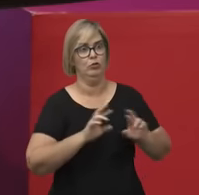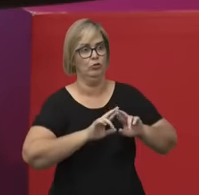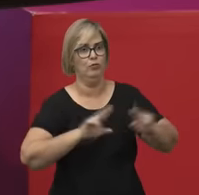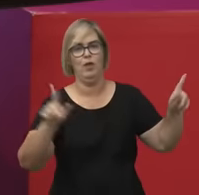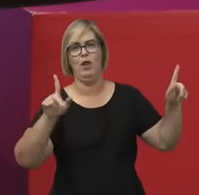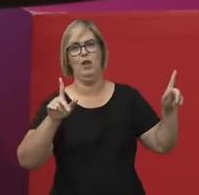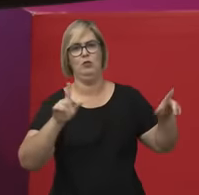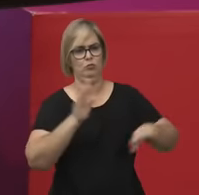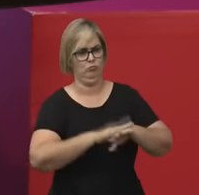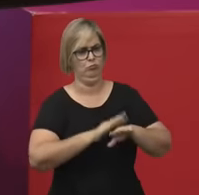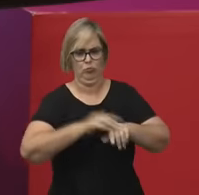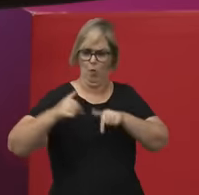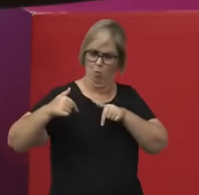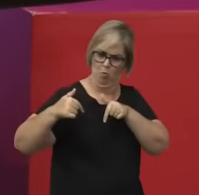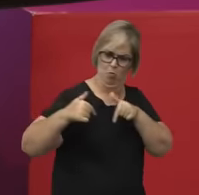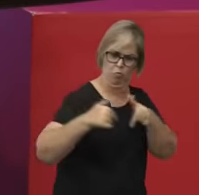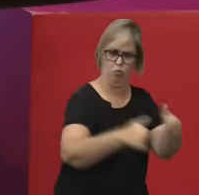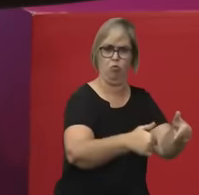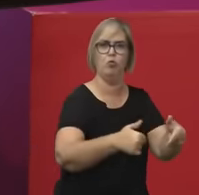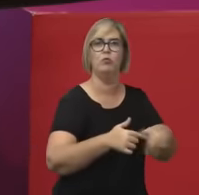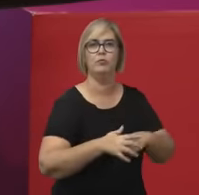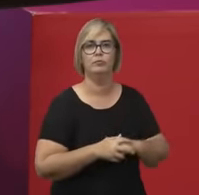coisa, de prover.